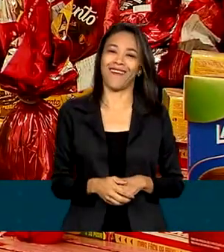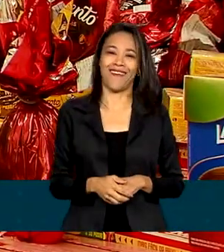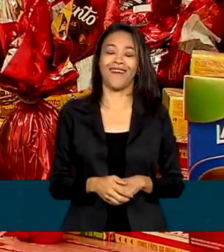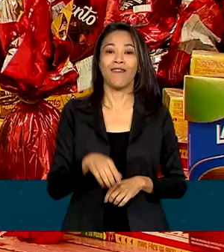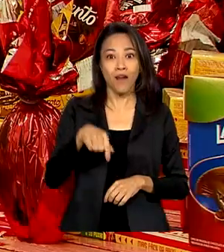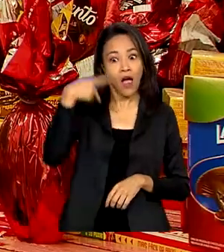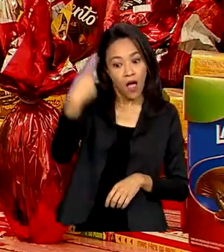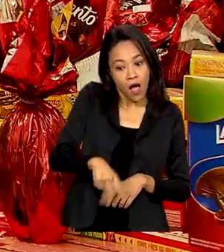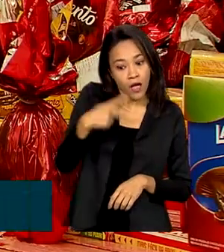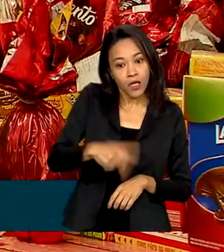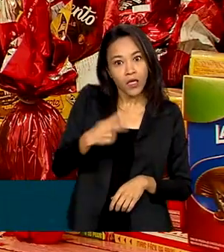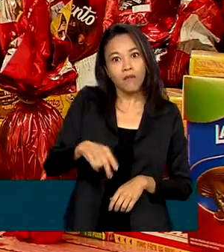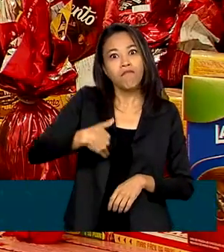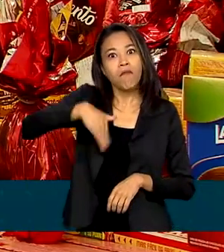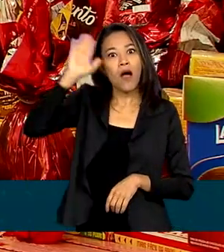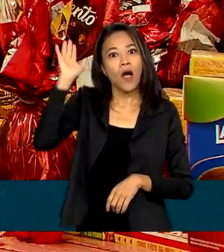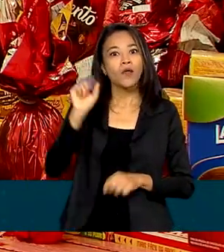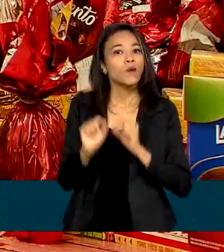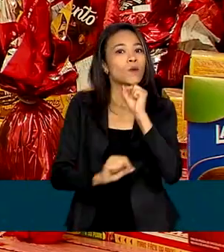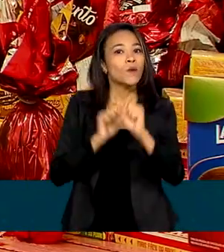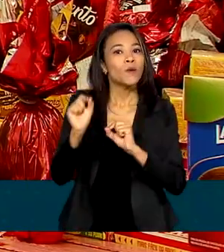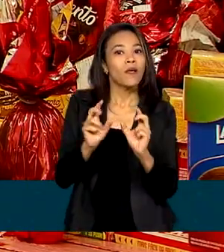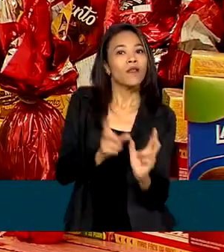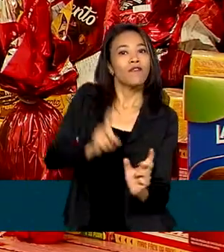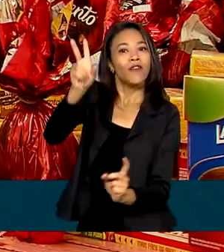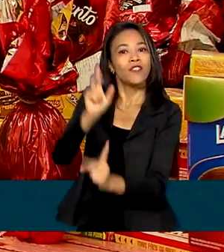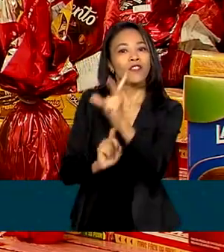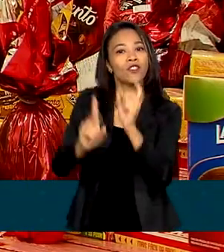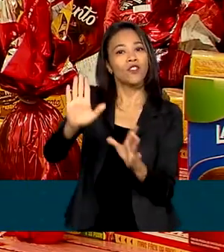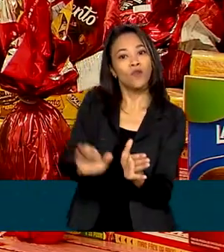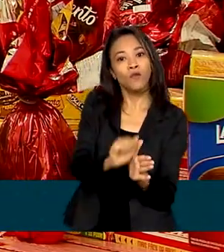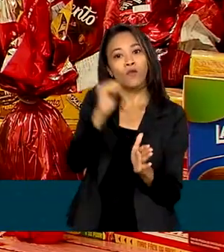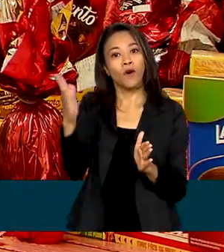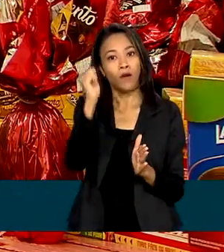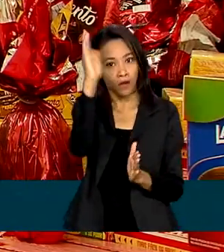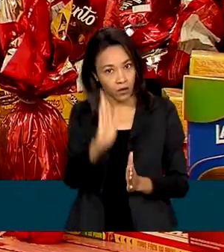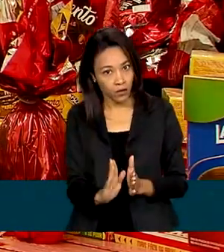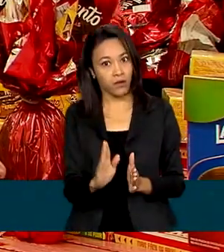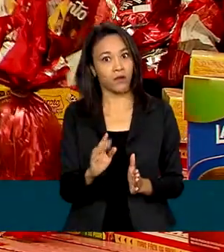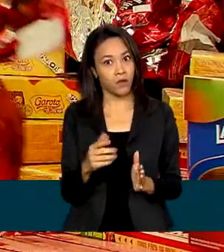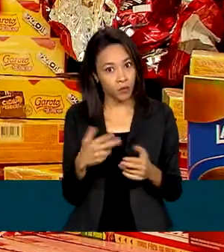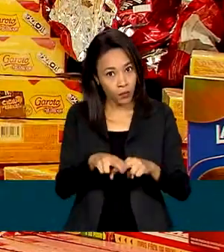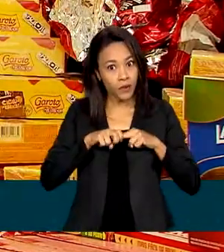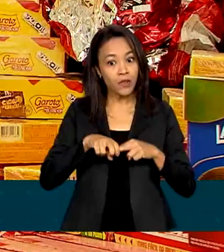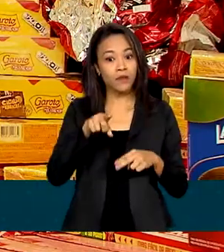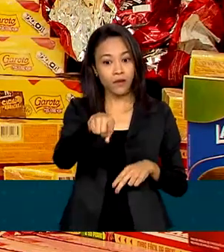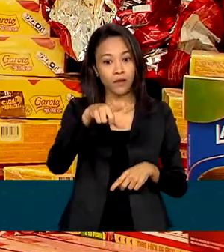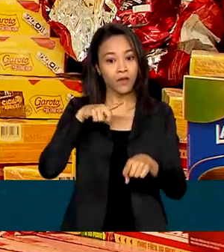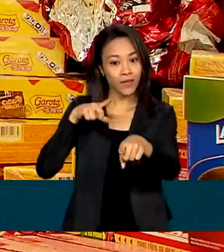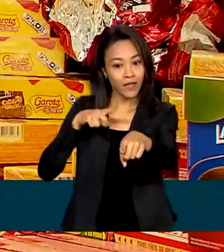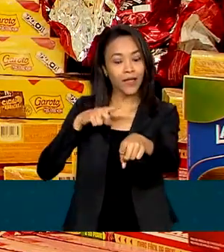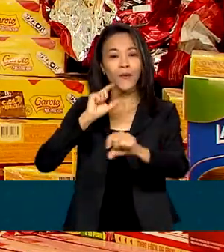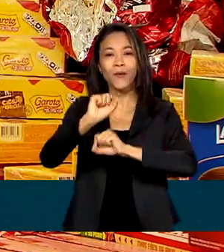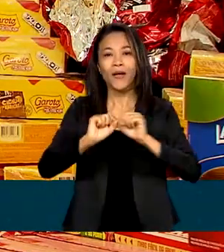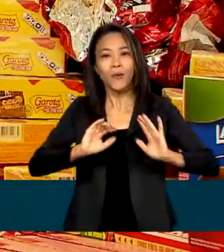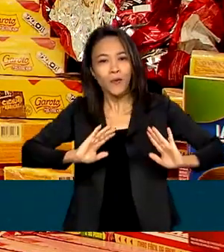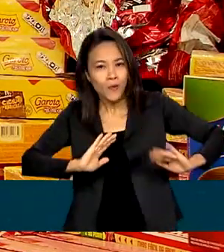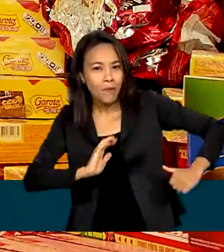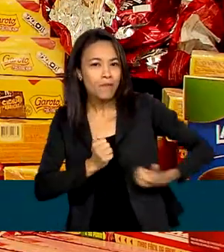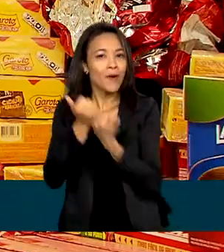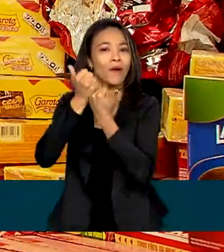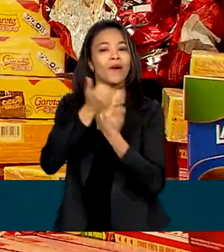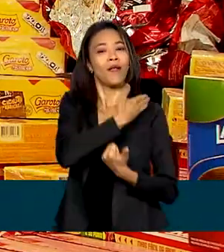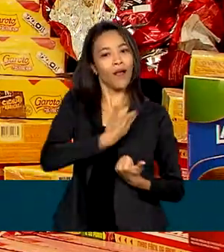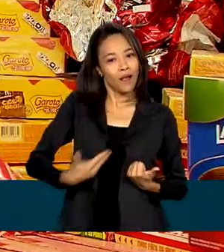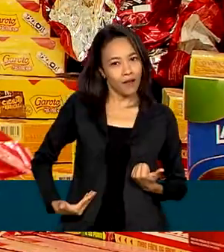no país tem ganhado cada vez mais espaço no mercado internacional. E para isso, conta com um empurrãozinho do governo